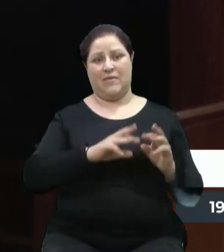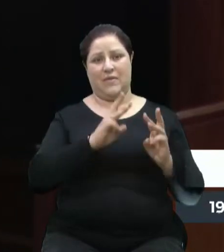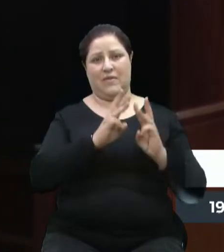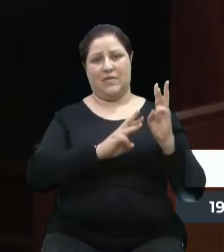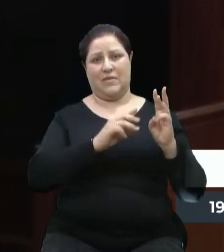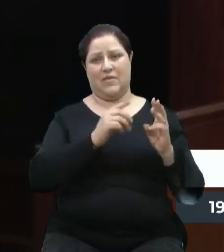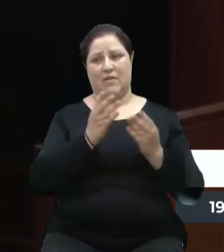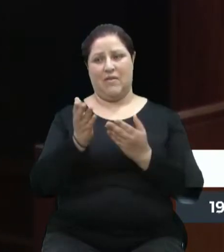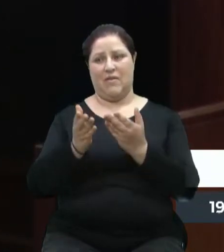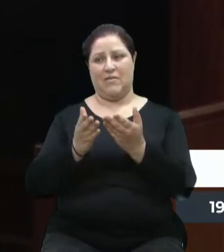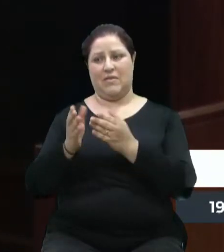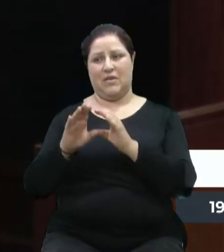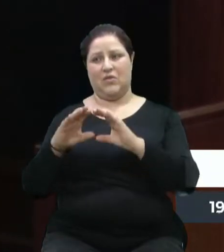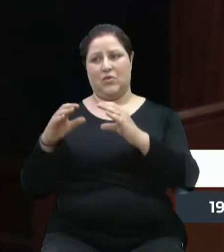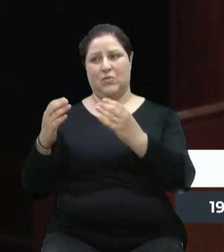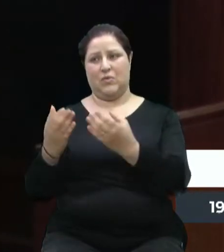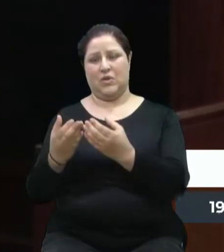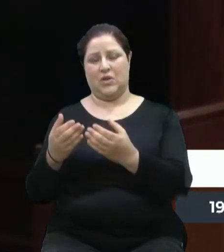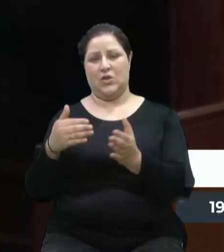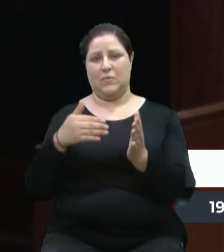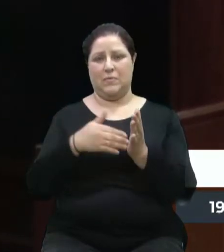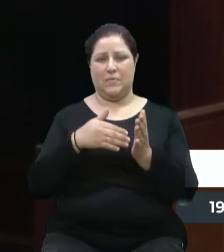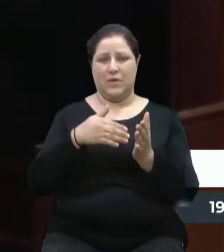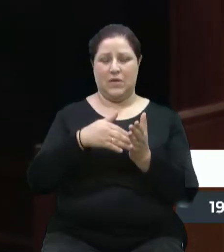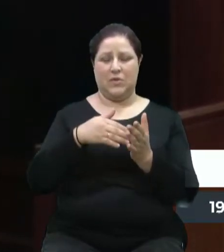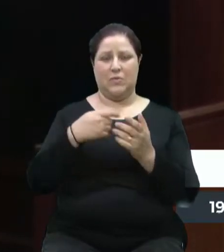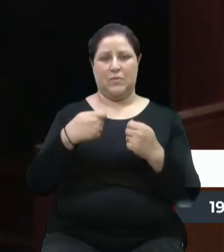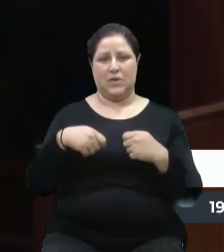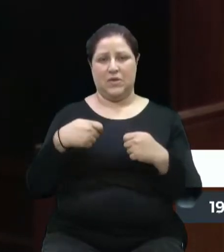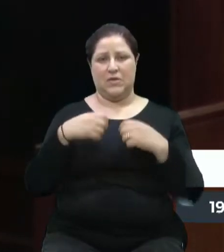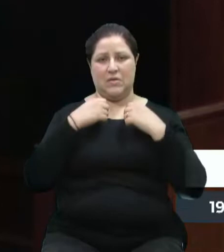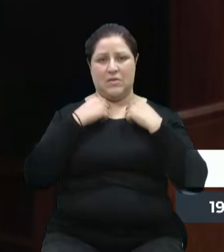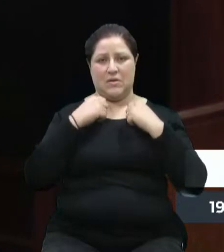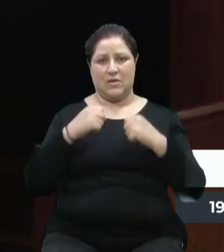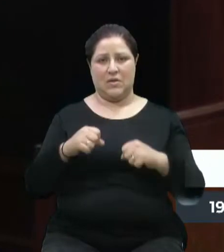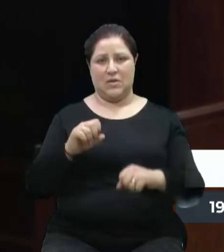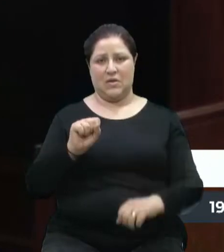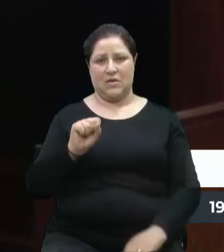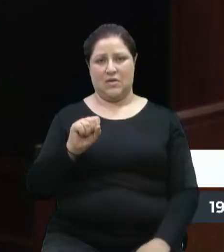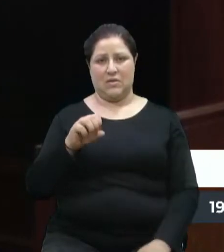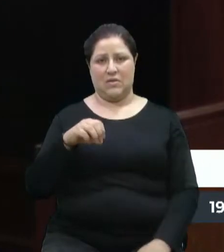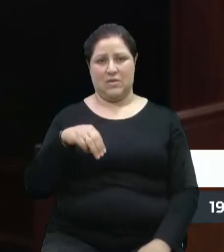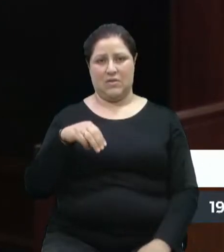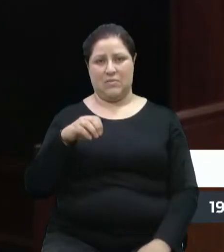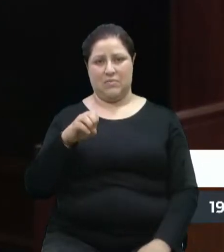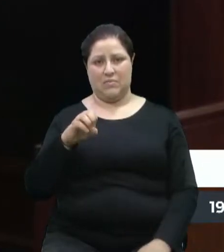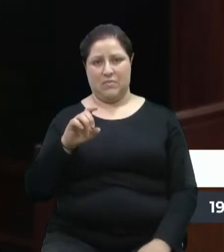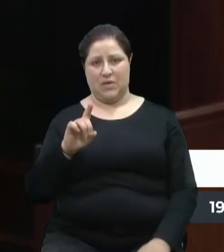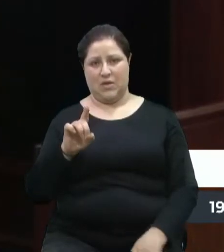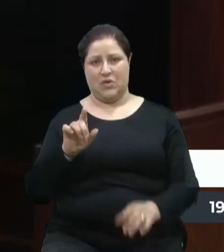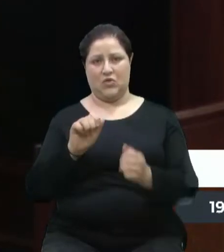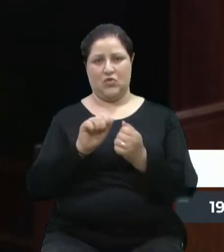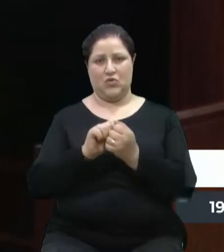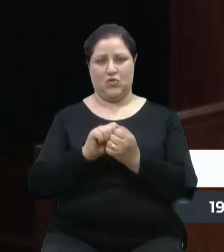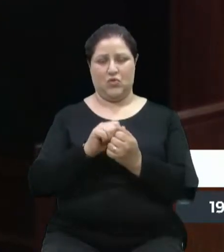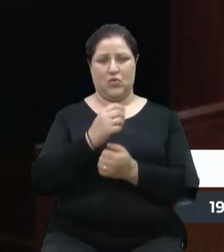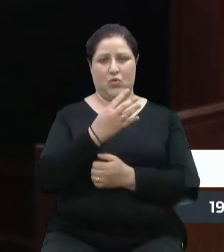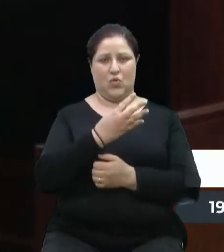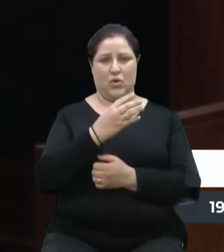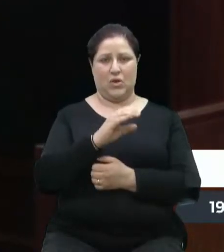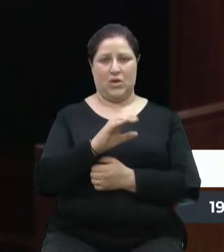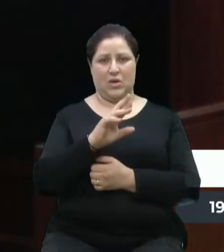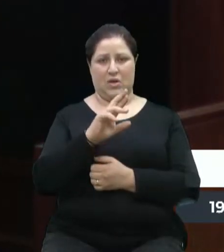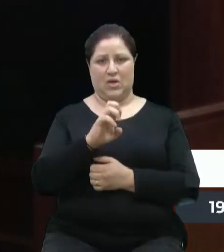no mínimo, que a Secretaria da ESMED, juntamente com a Quarta CRE, tenha um entendimento que nós possamos ter,